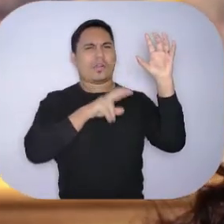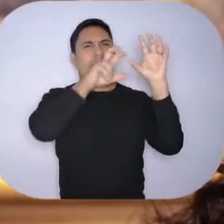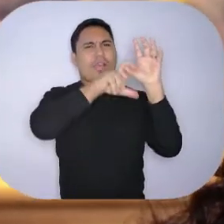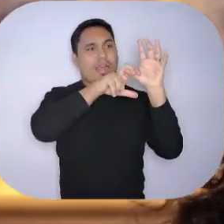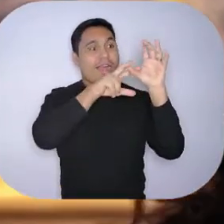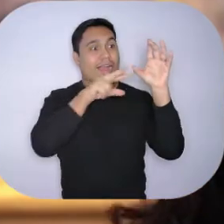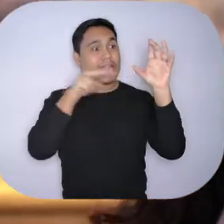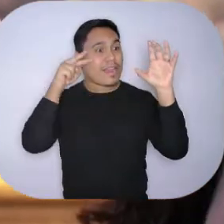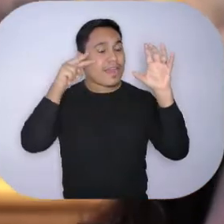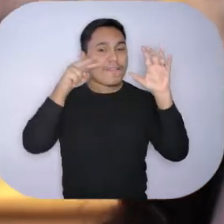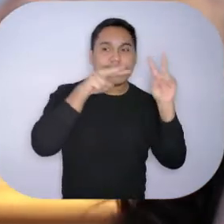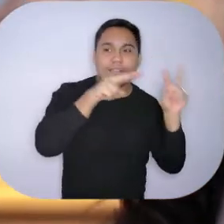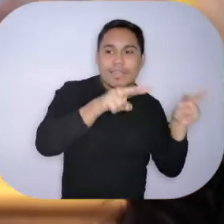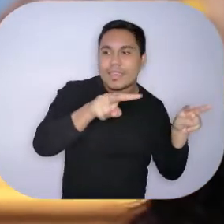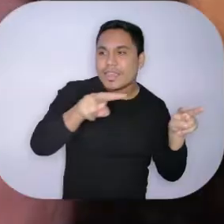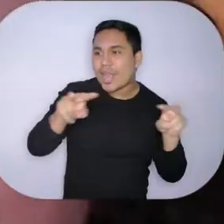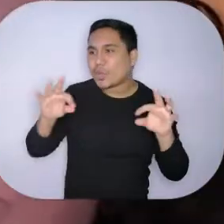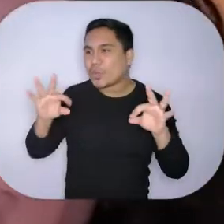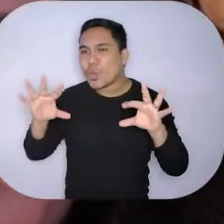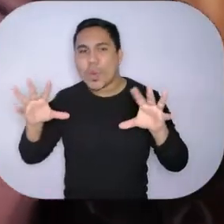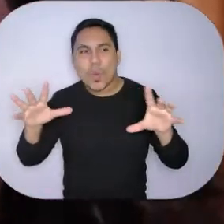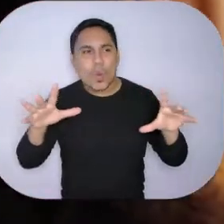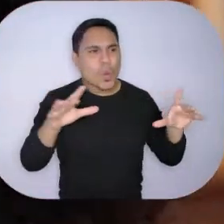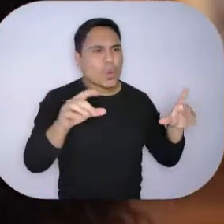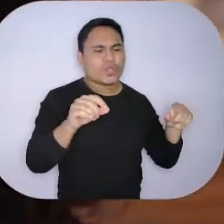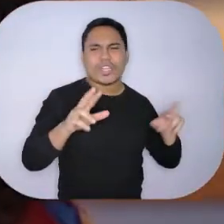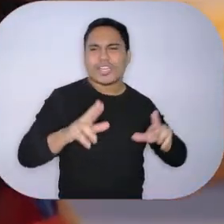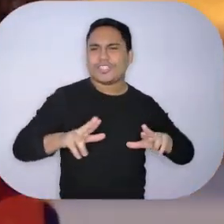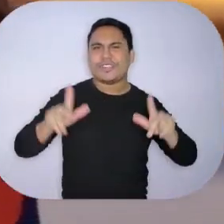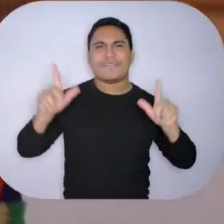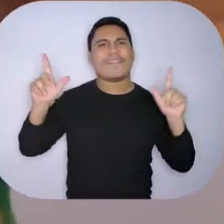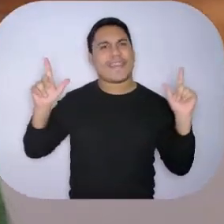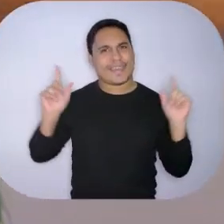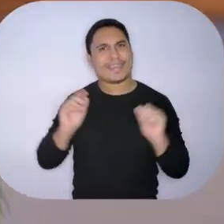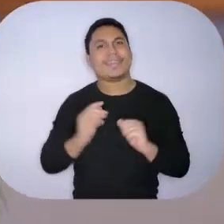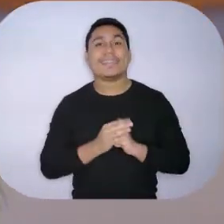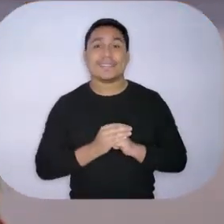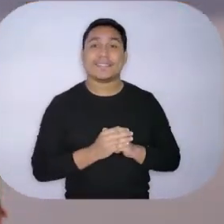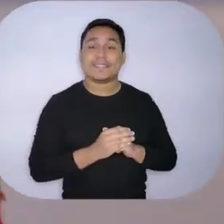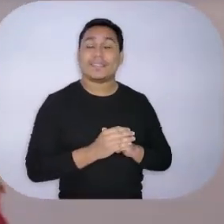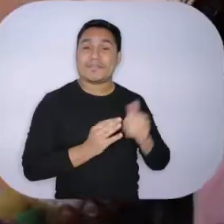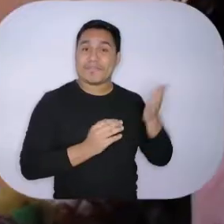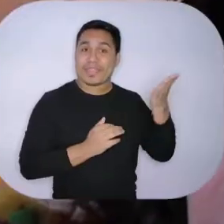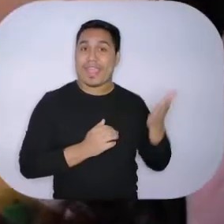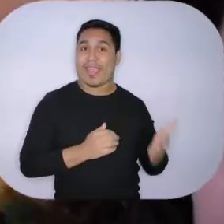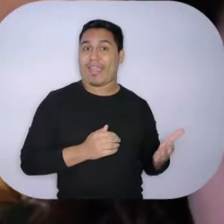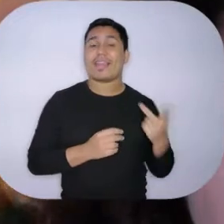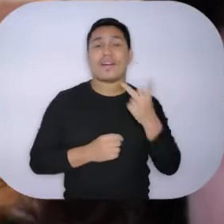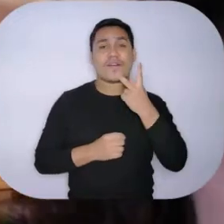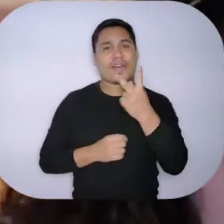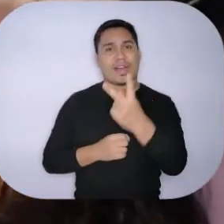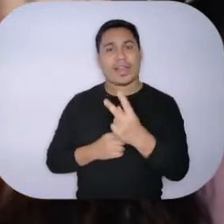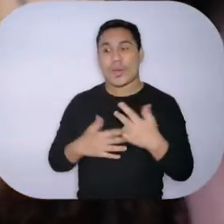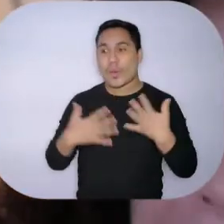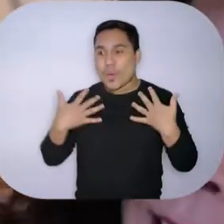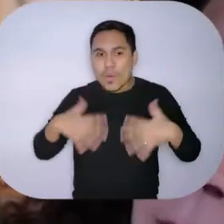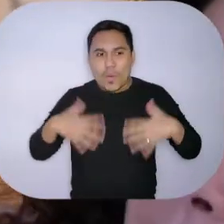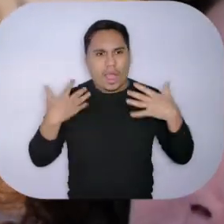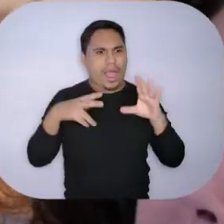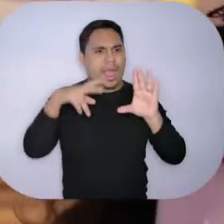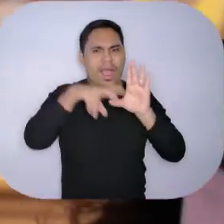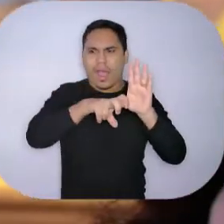observava tudo de forma diferente. E ela dizia, Nossa,